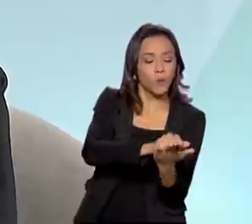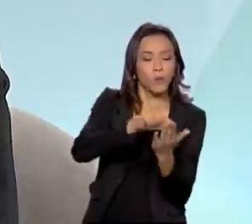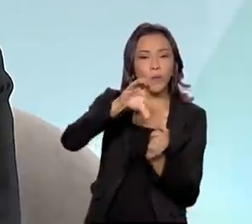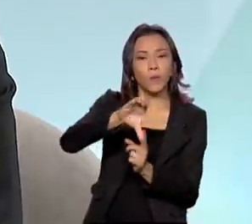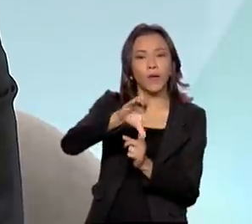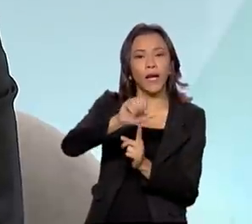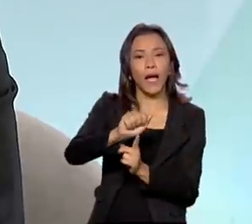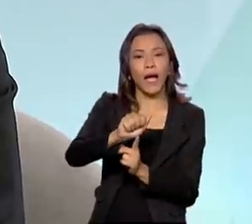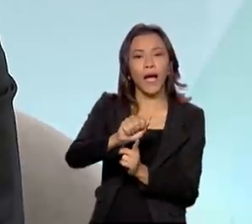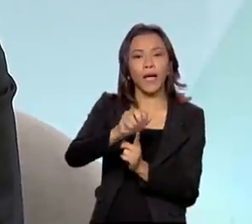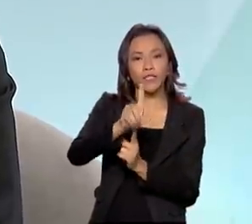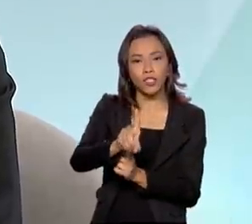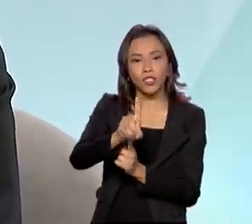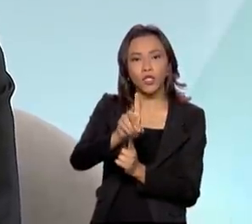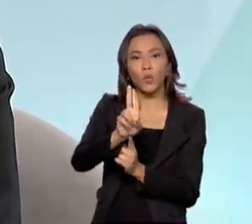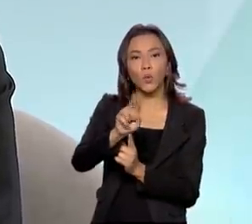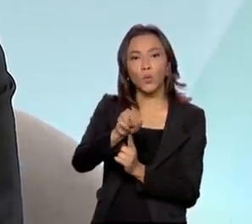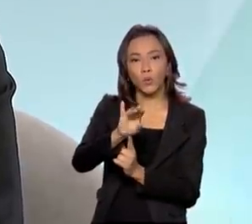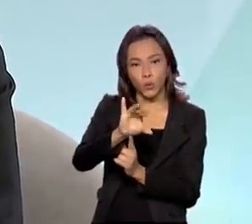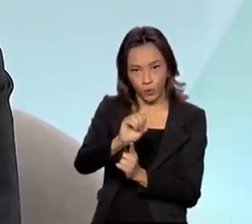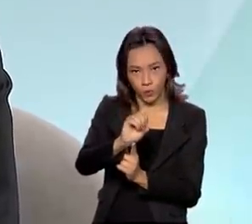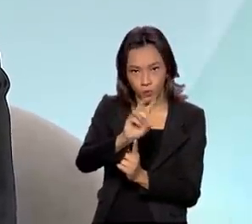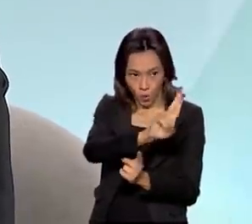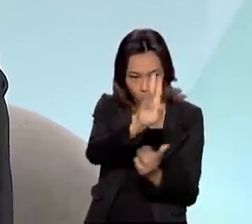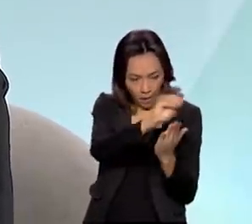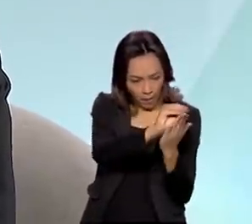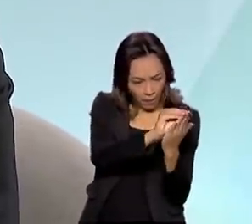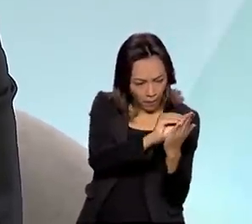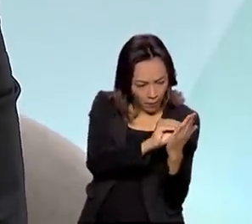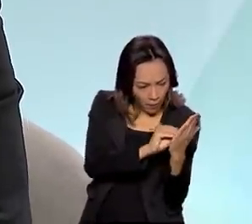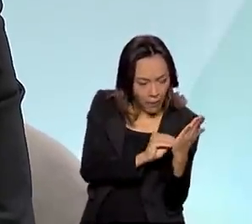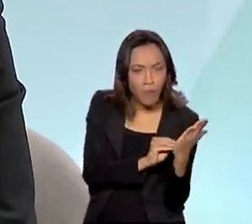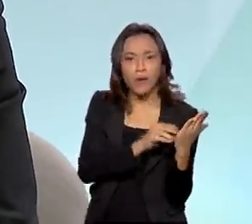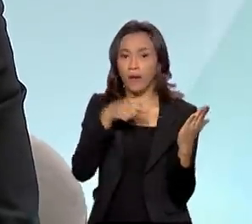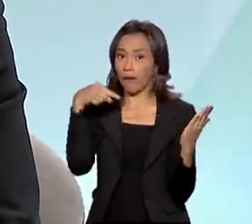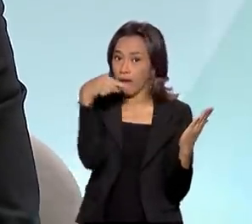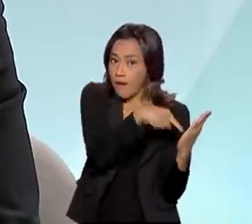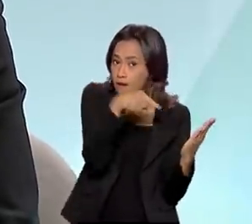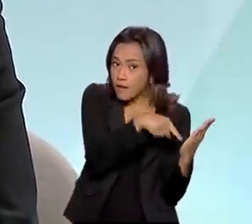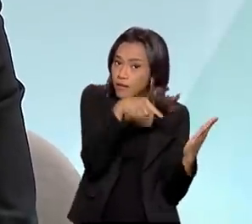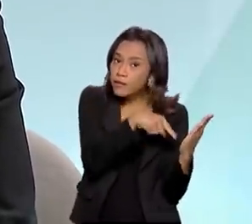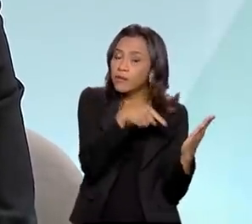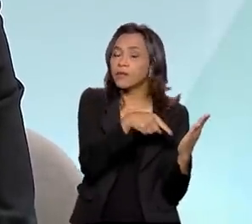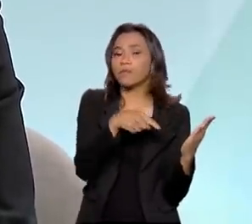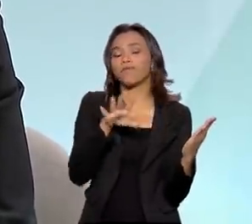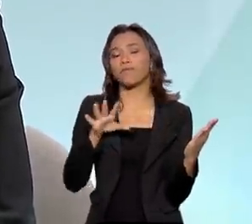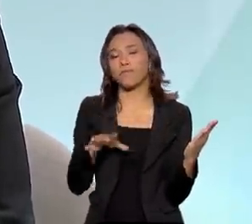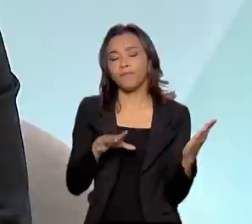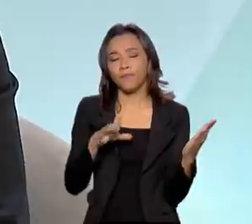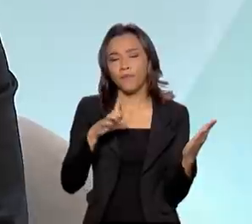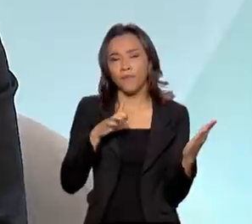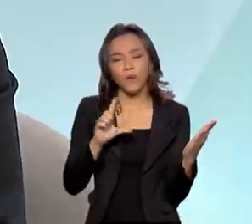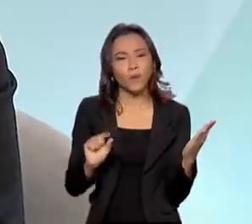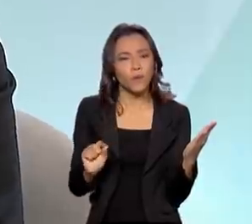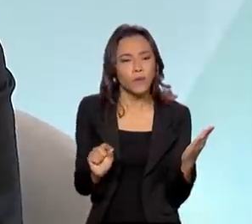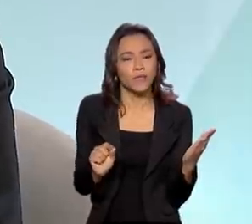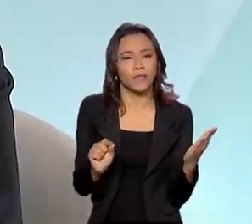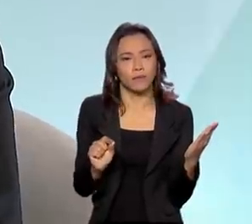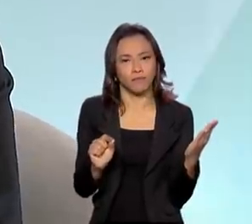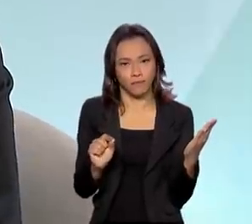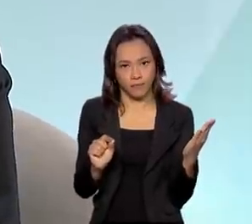Único, através desse cadastro, que não é apenas, não se leva apenas em consideração